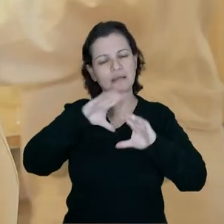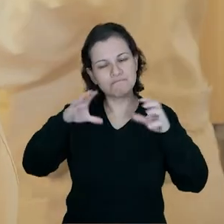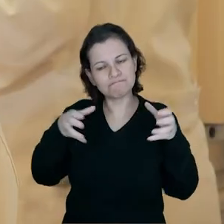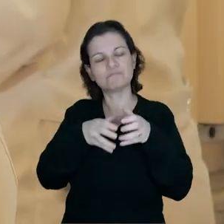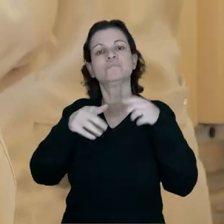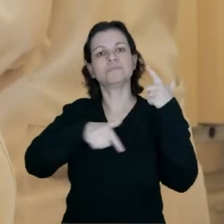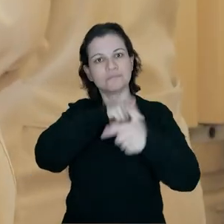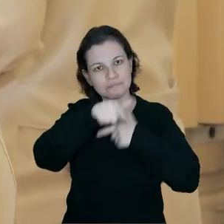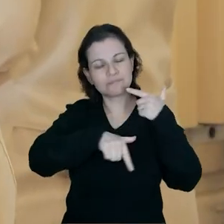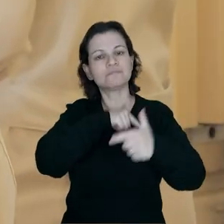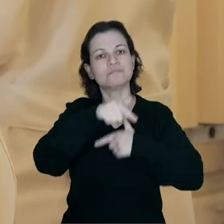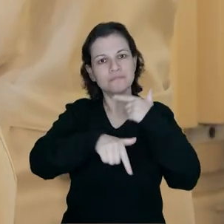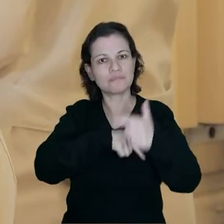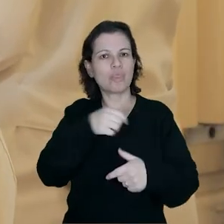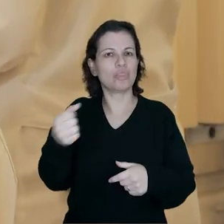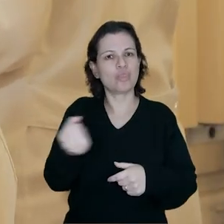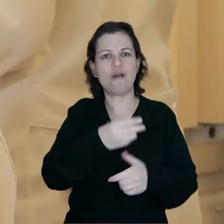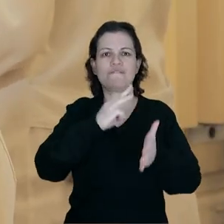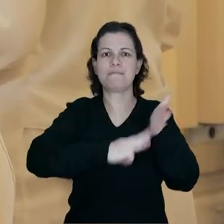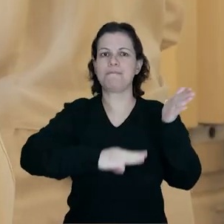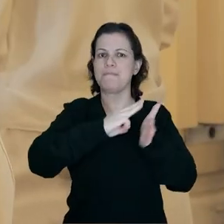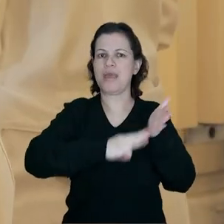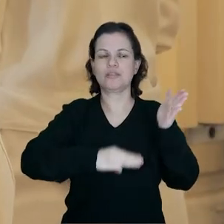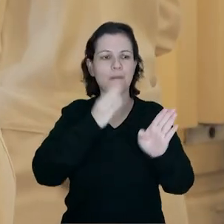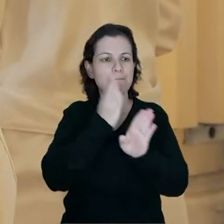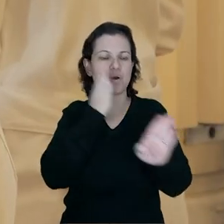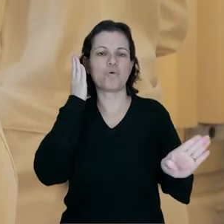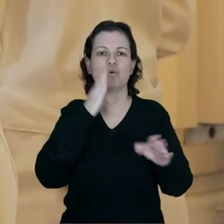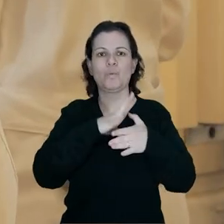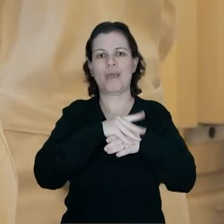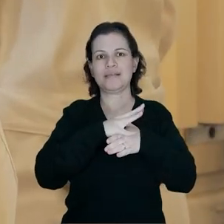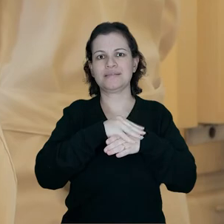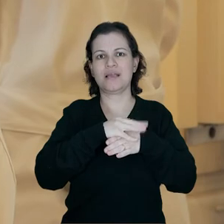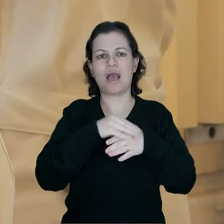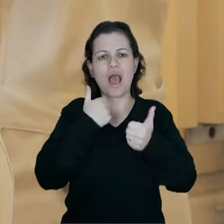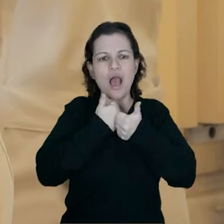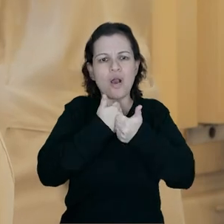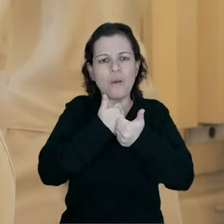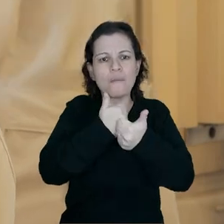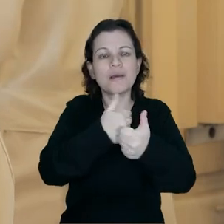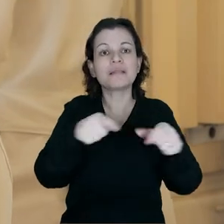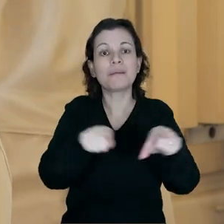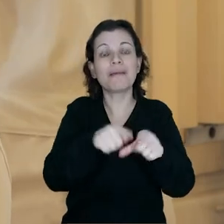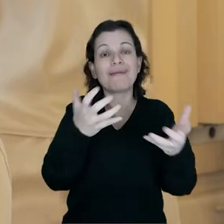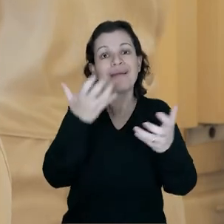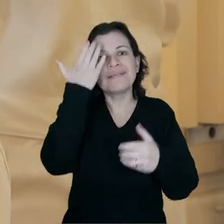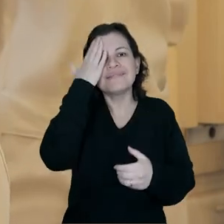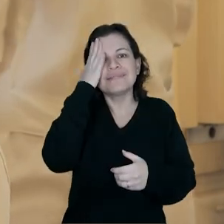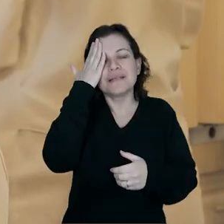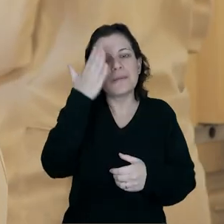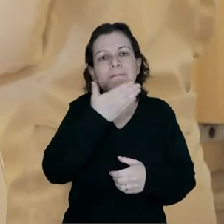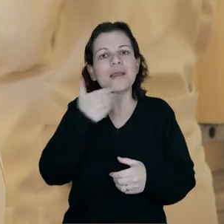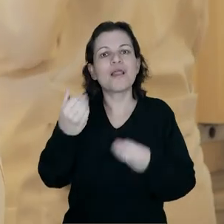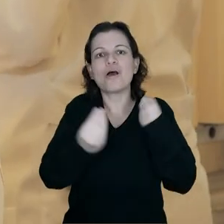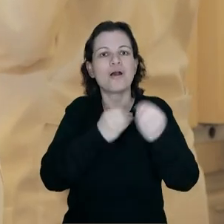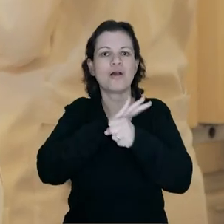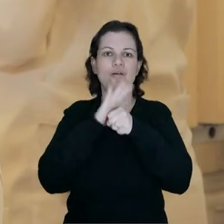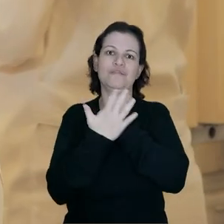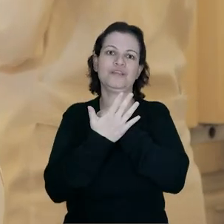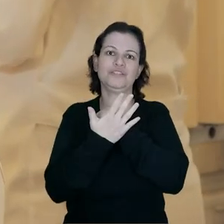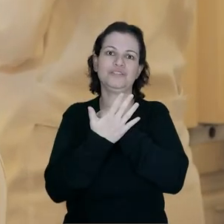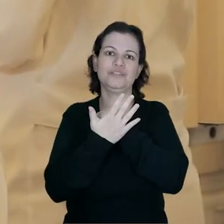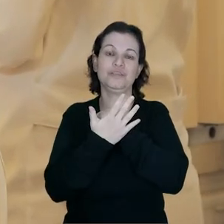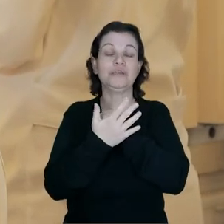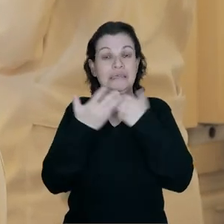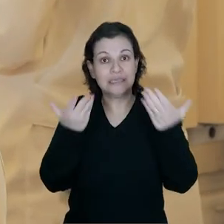um time que trabalha com novos métodos de diagnóstico ou de acompanhamento para entender um pouco mais da Covid